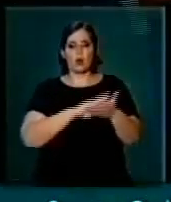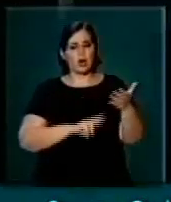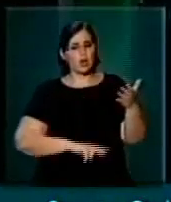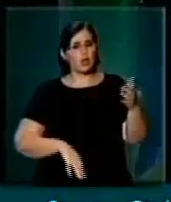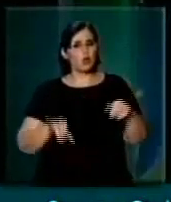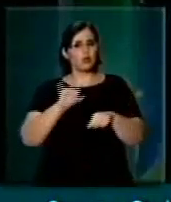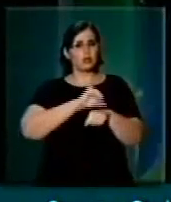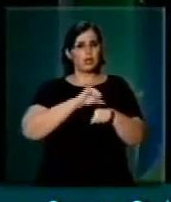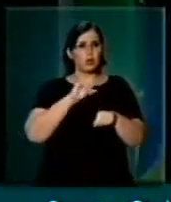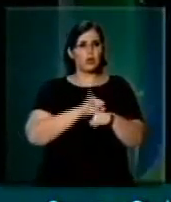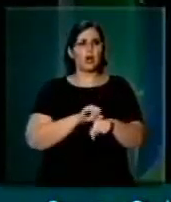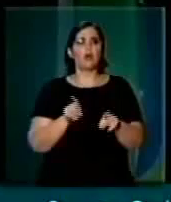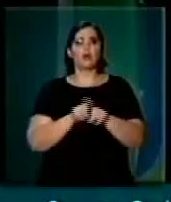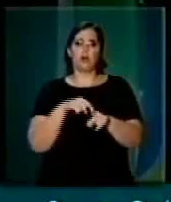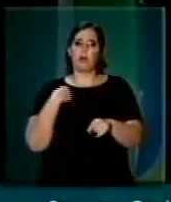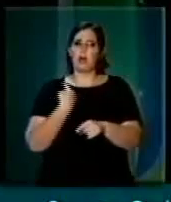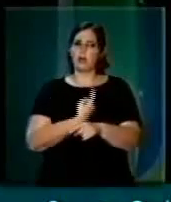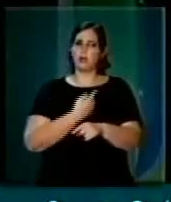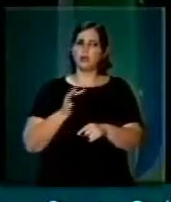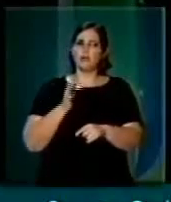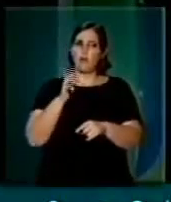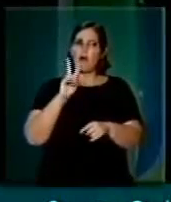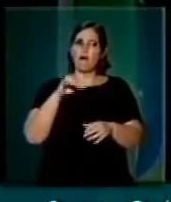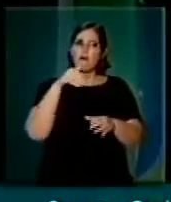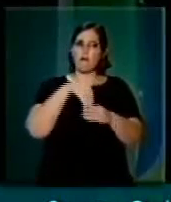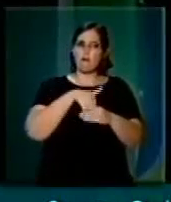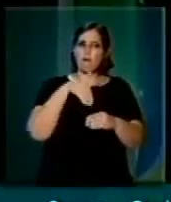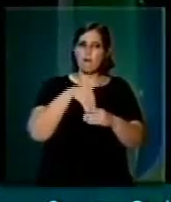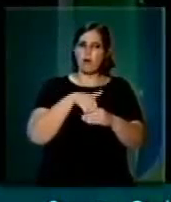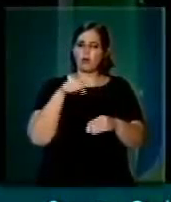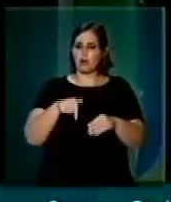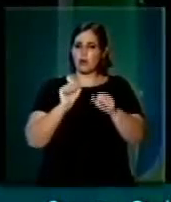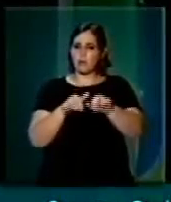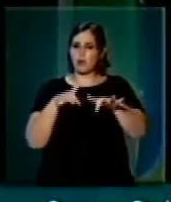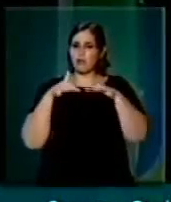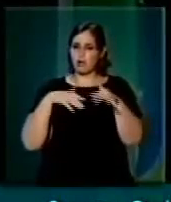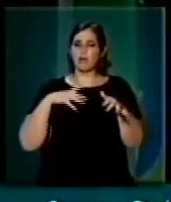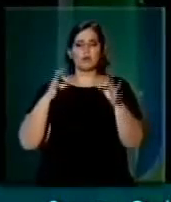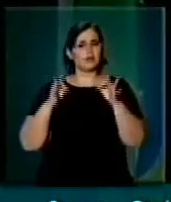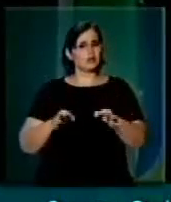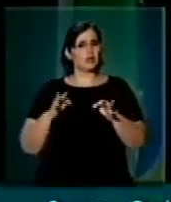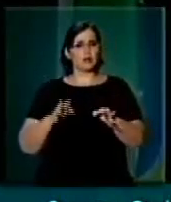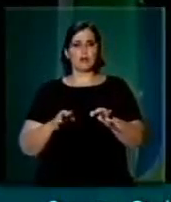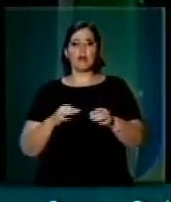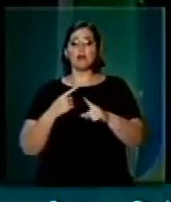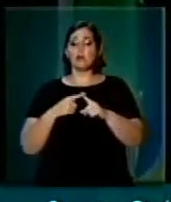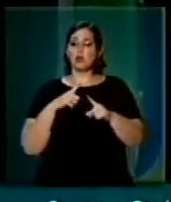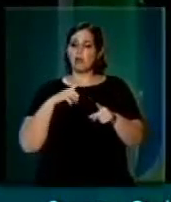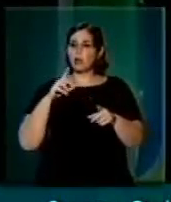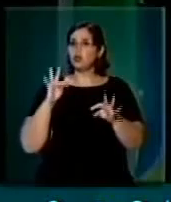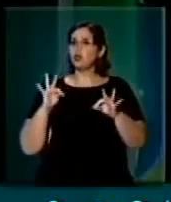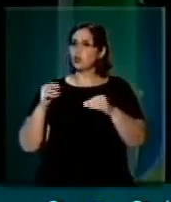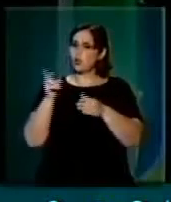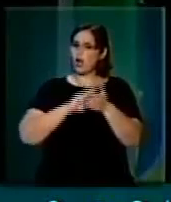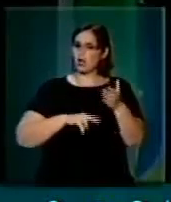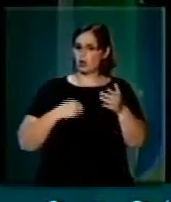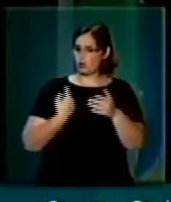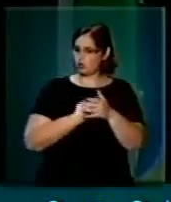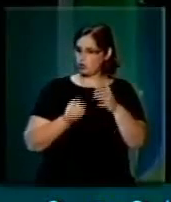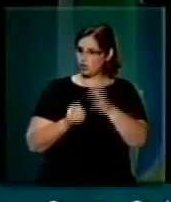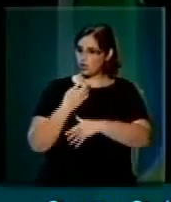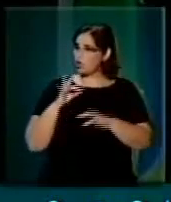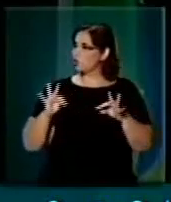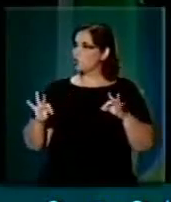Vamos votar aqui no plenário, tenho convicção disso, por consenso relatório que estamos formulando,